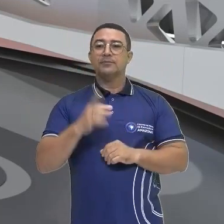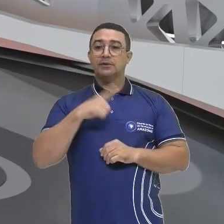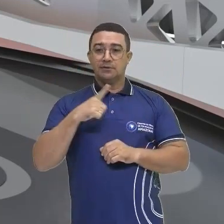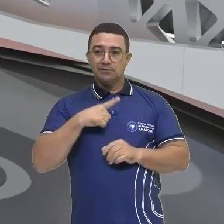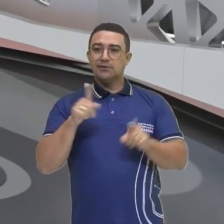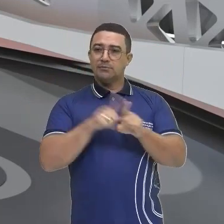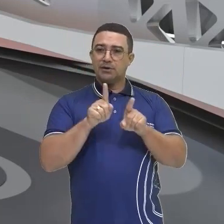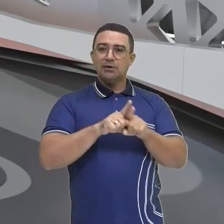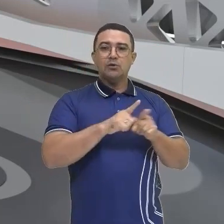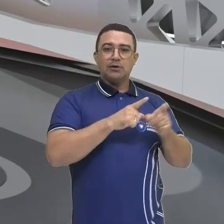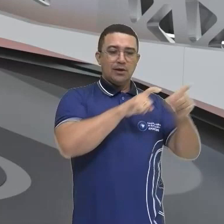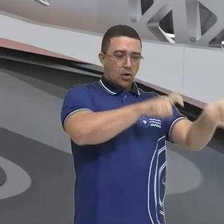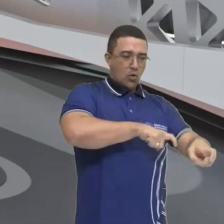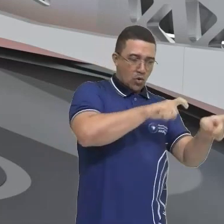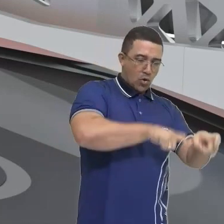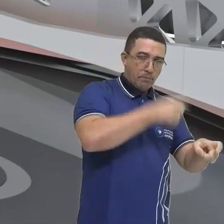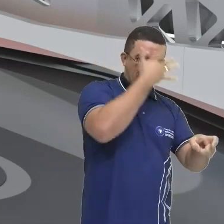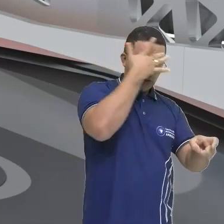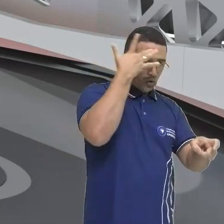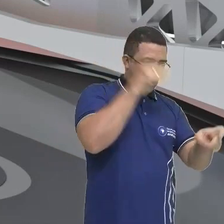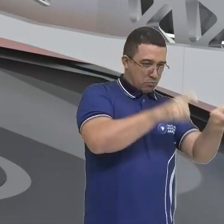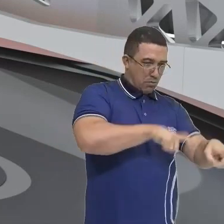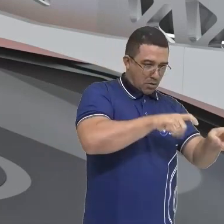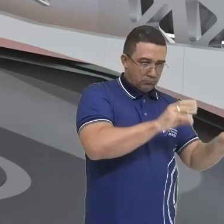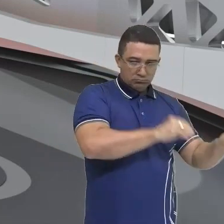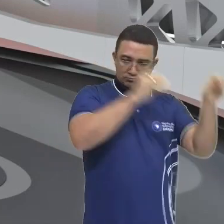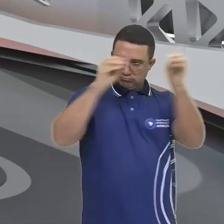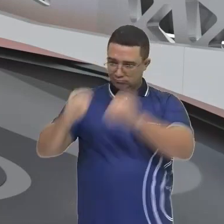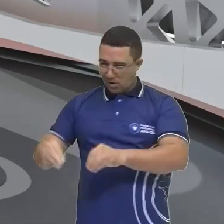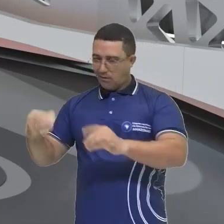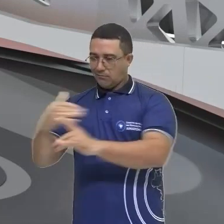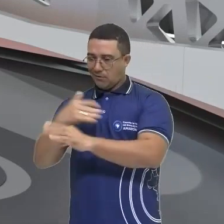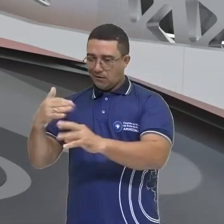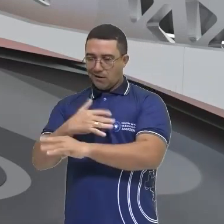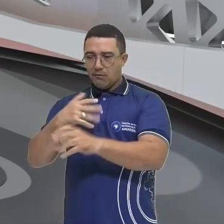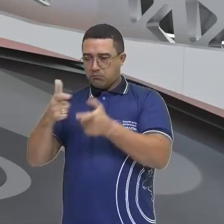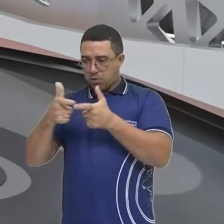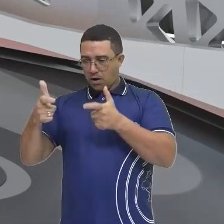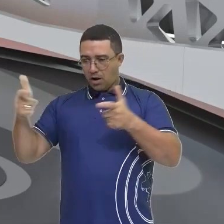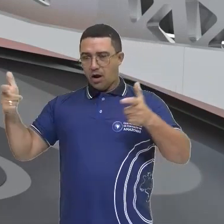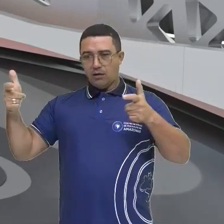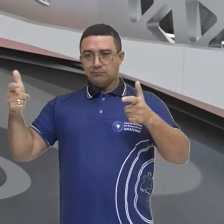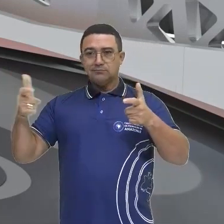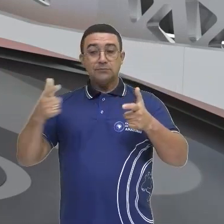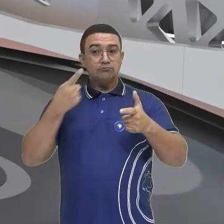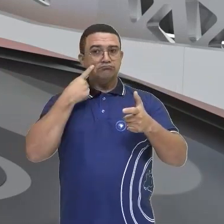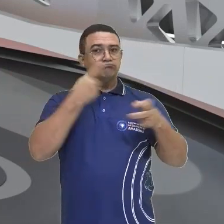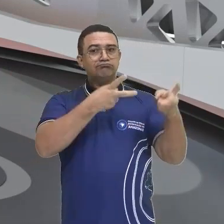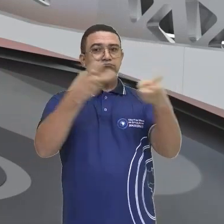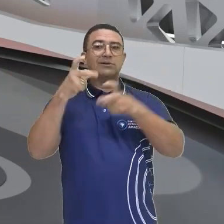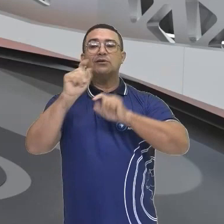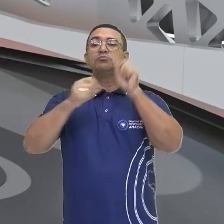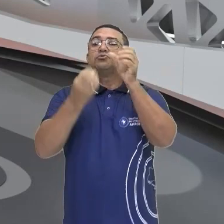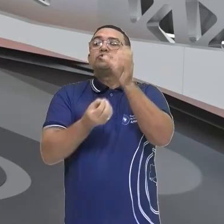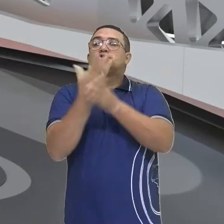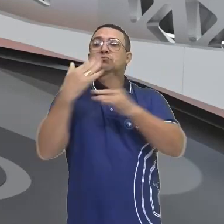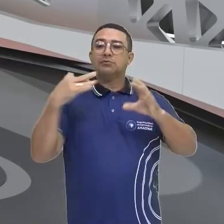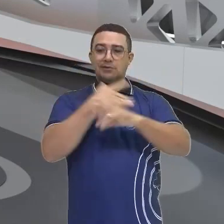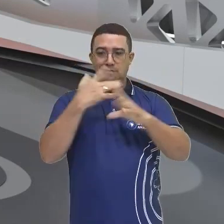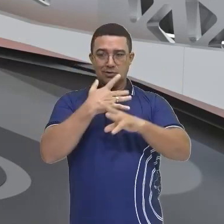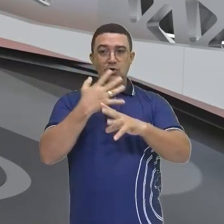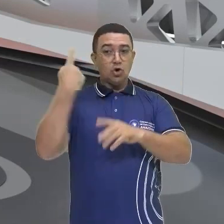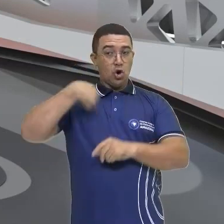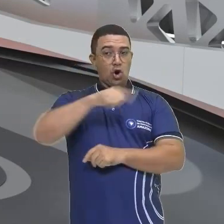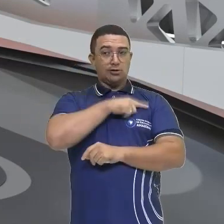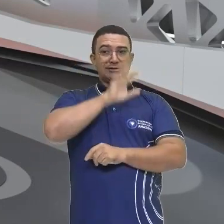do êxodo rural, entre outras características que a gente vai observar nesse processo de urbanização da nossa região.